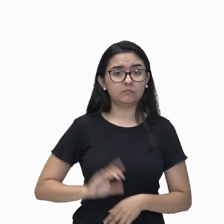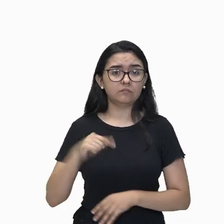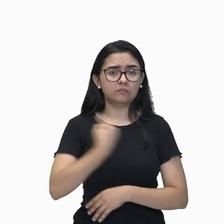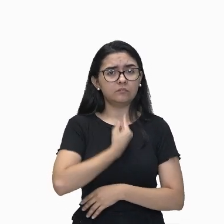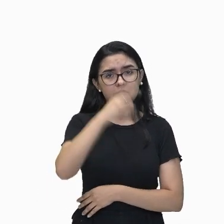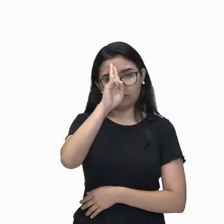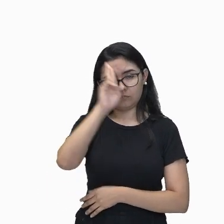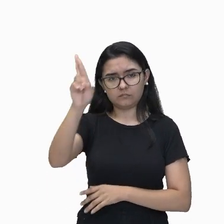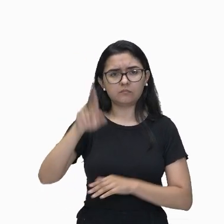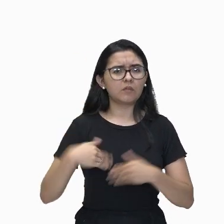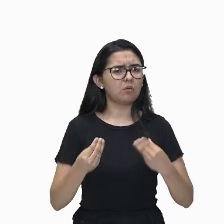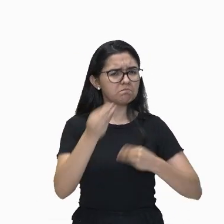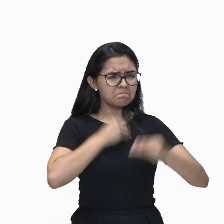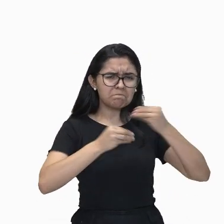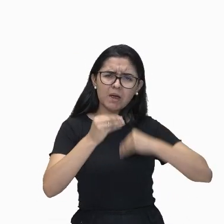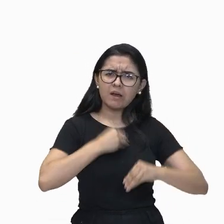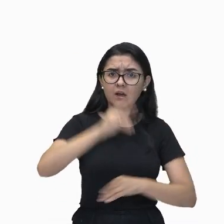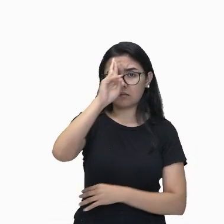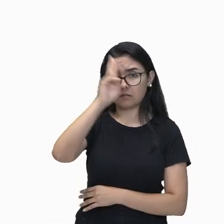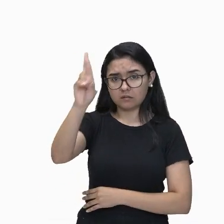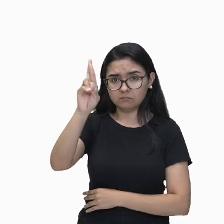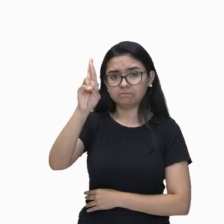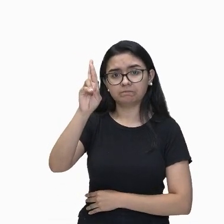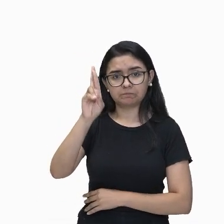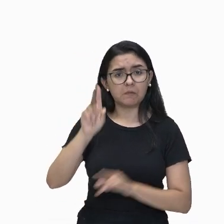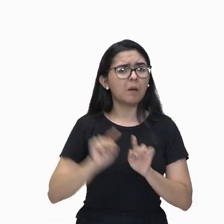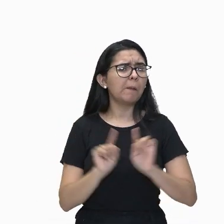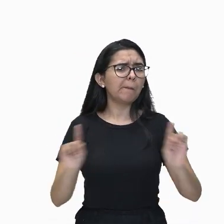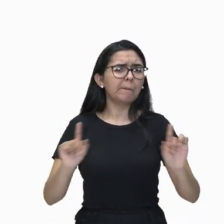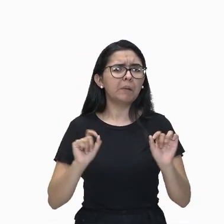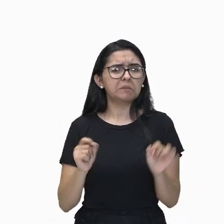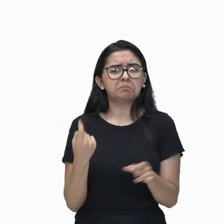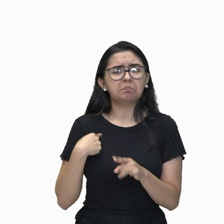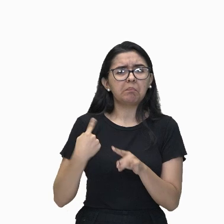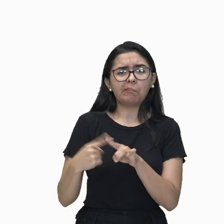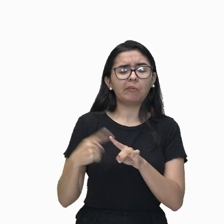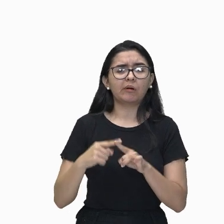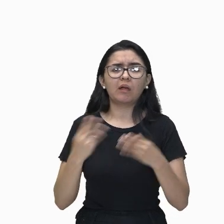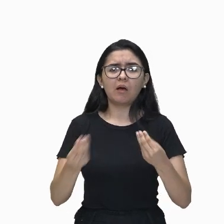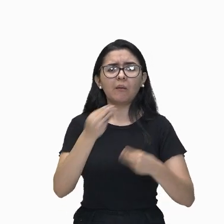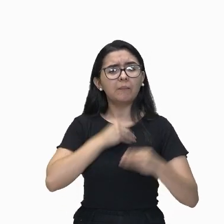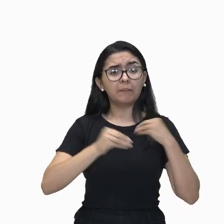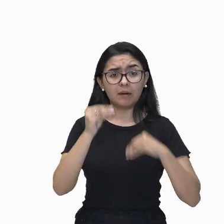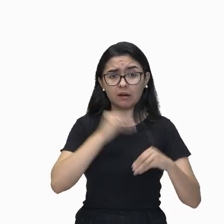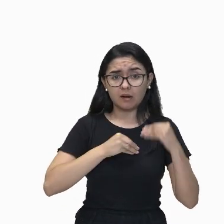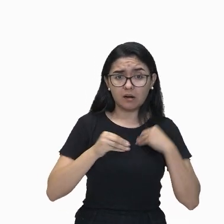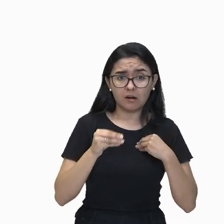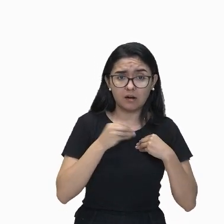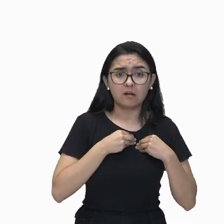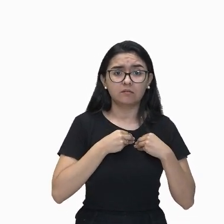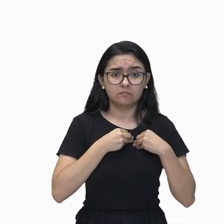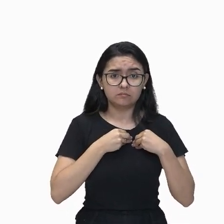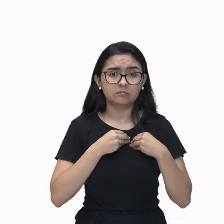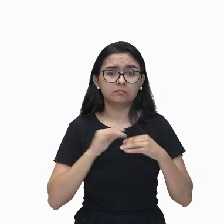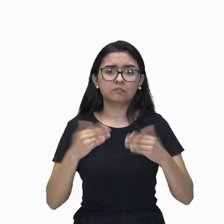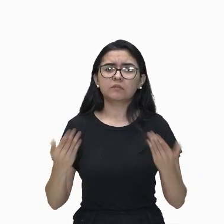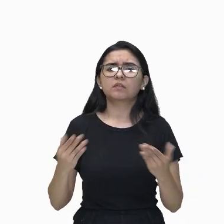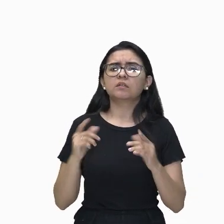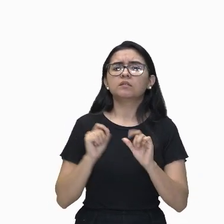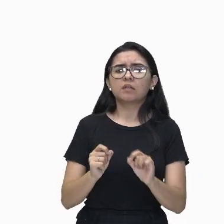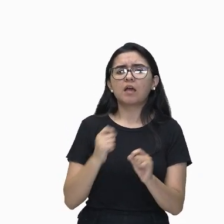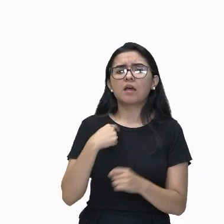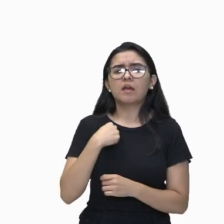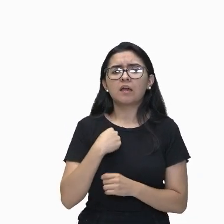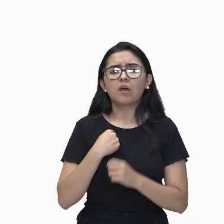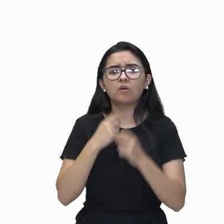Pequei, Senhor. Mas não porque hei pecado, da vossa alta clemência